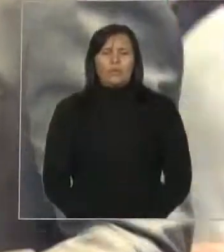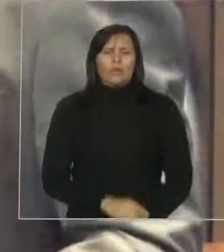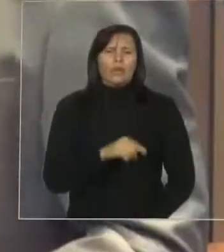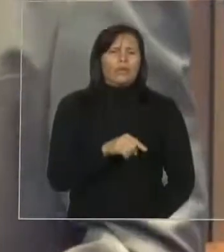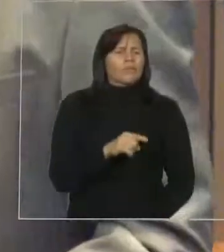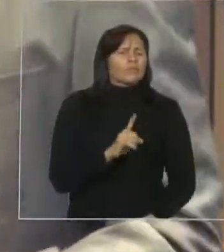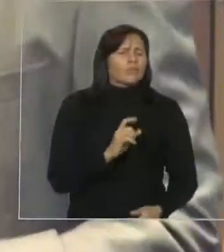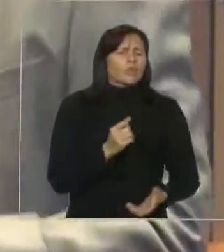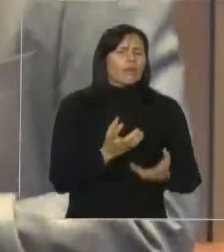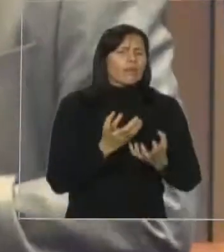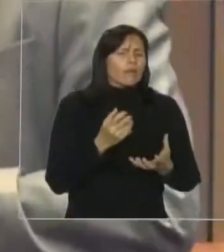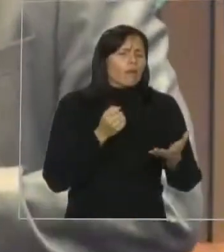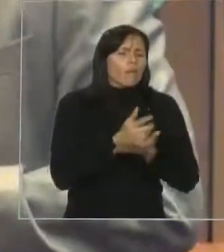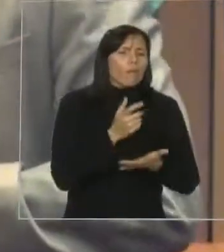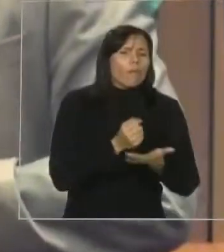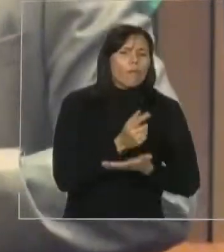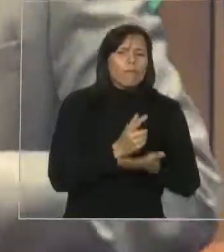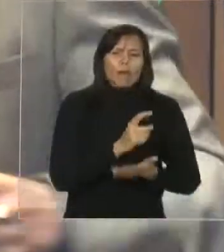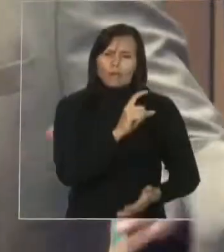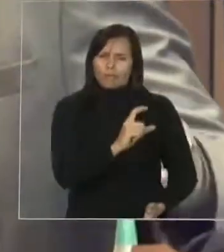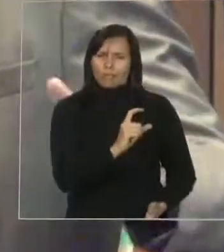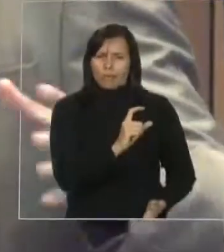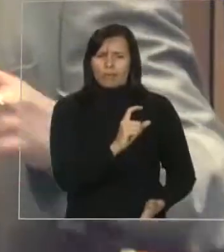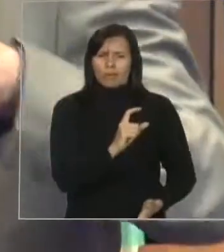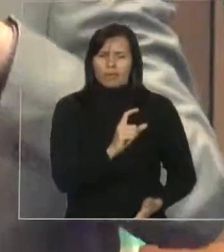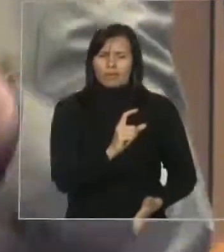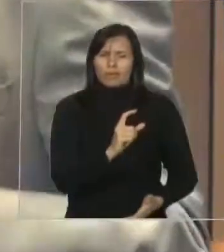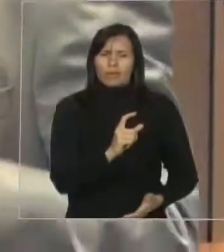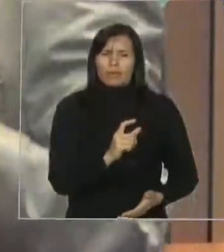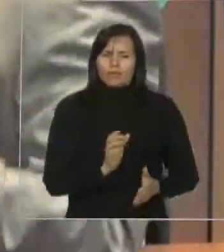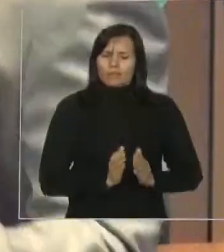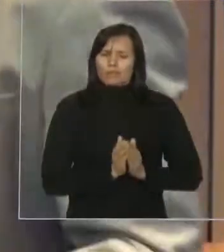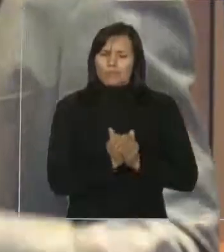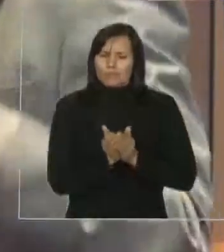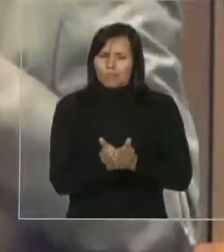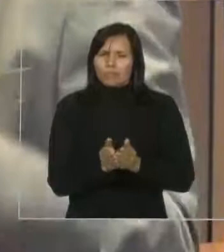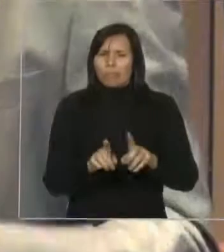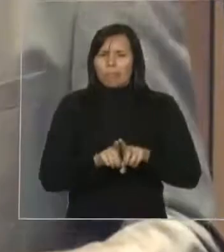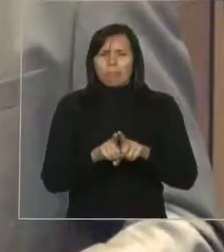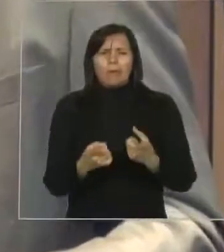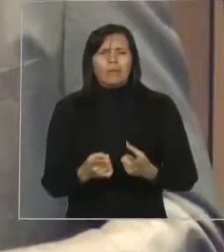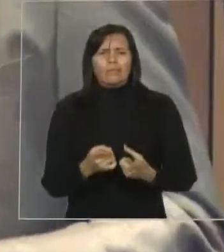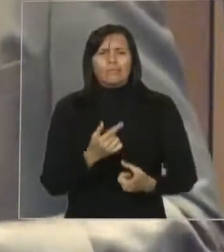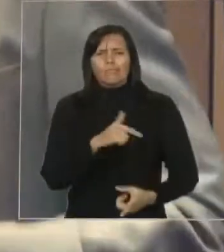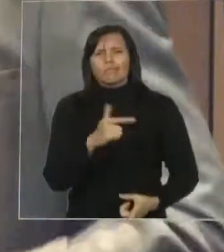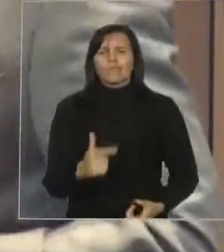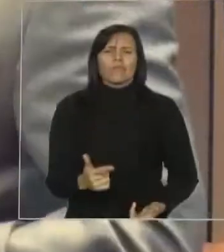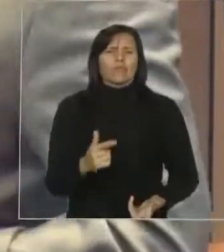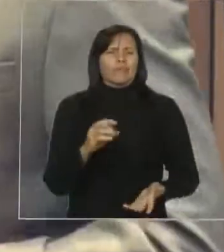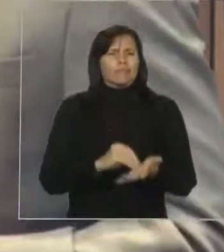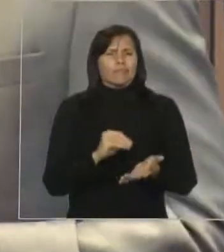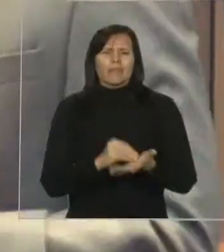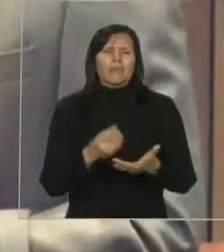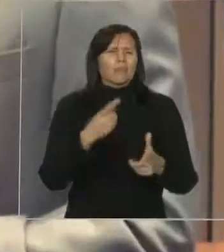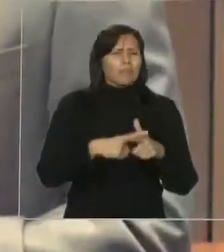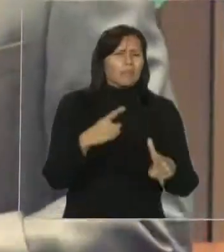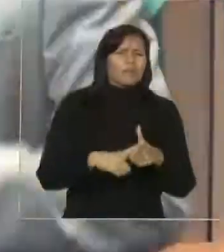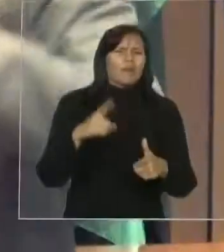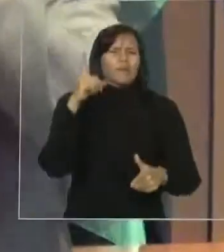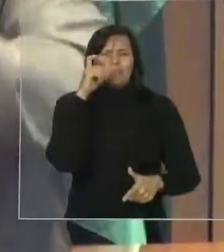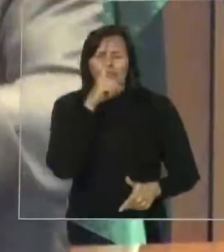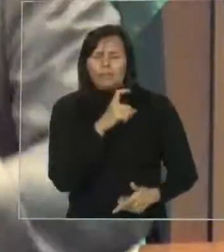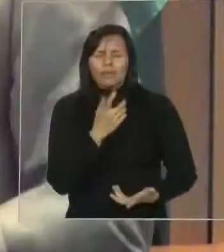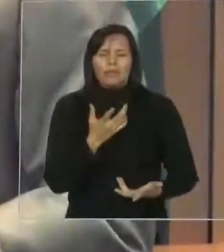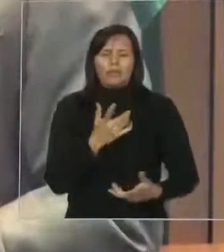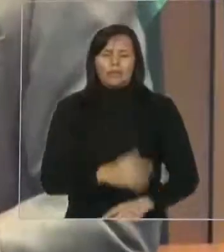infelizmente, é uma fila que traduz a inoperância de um sistema que precisa melhorar. Eu digo isso porque eu